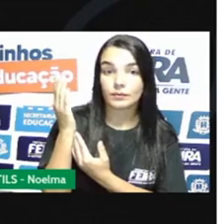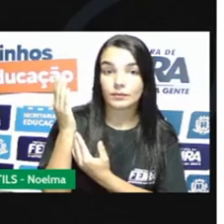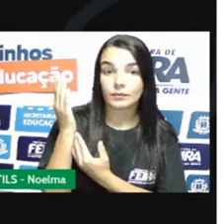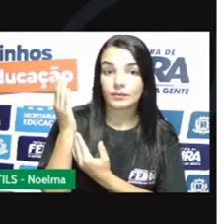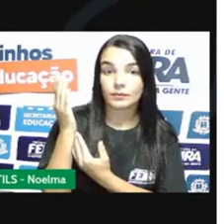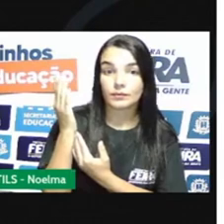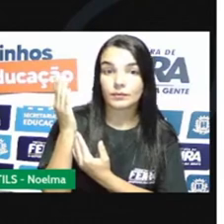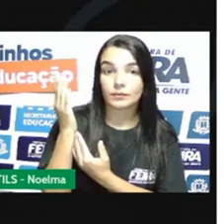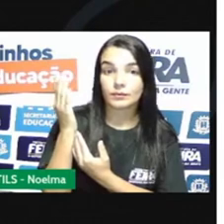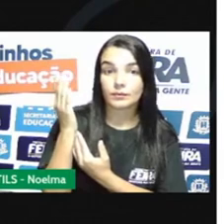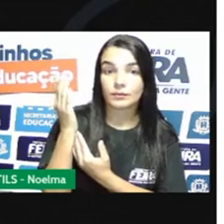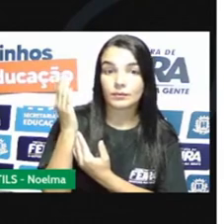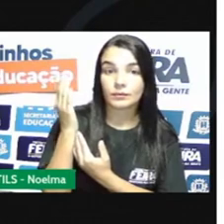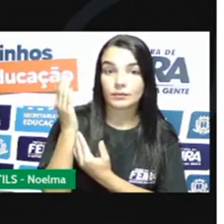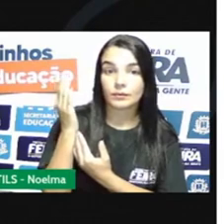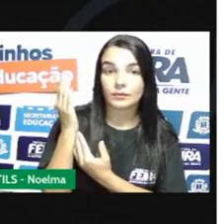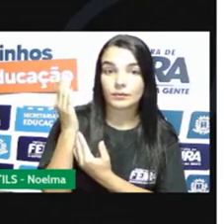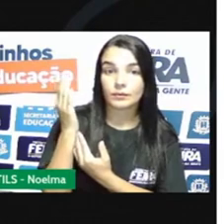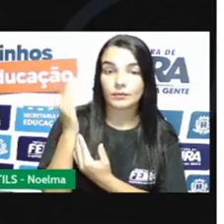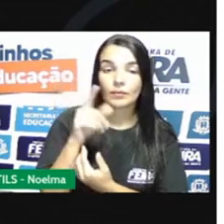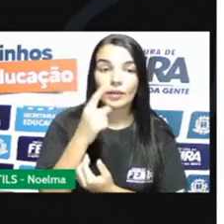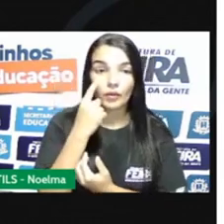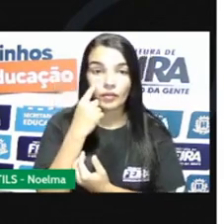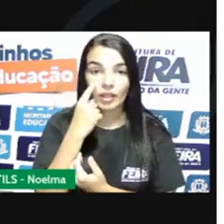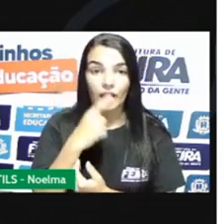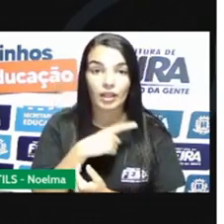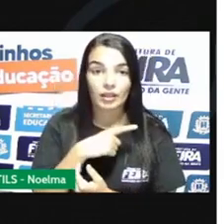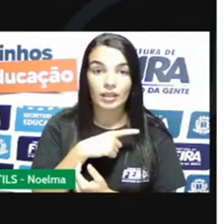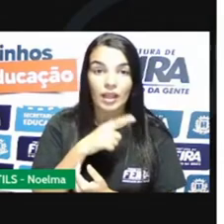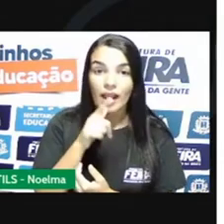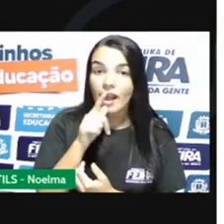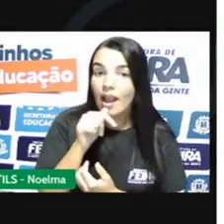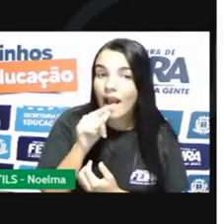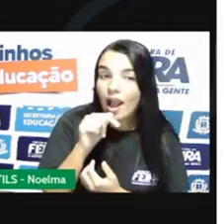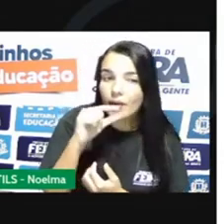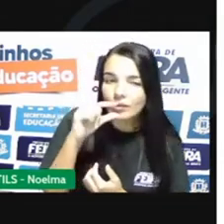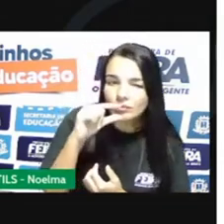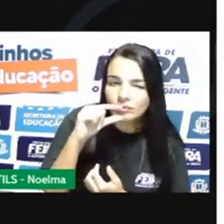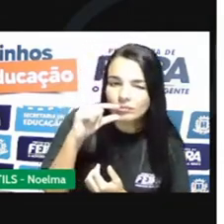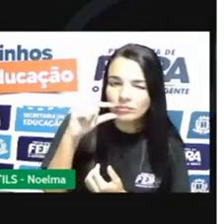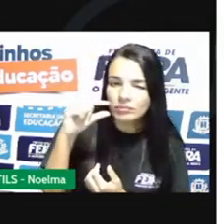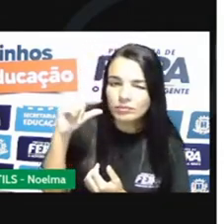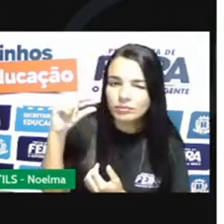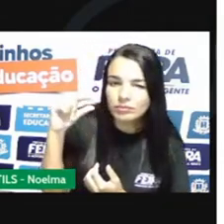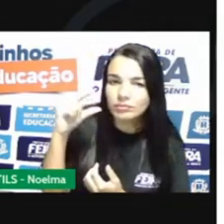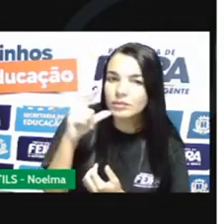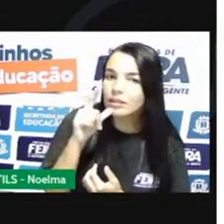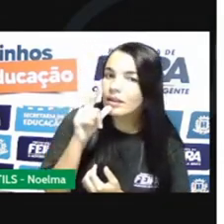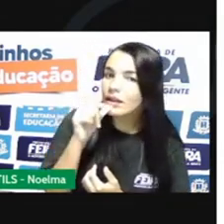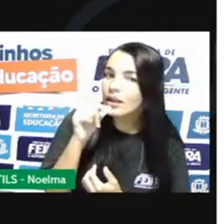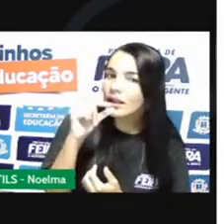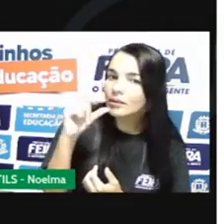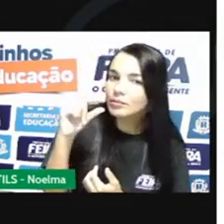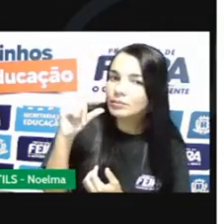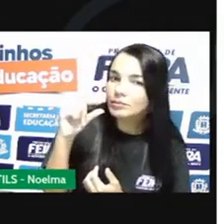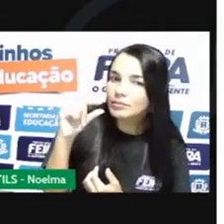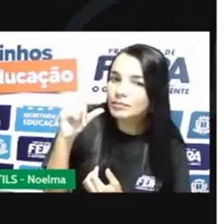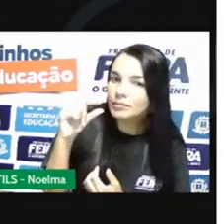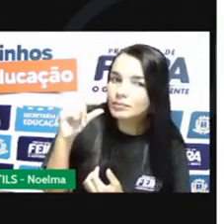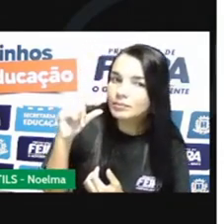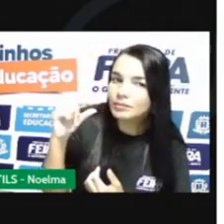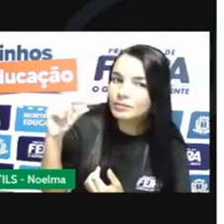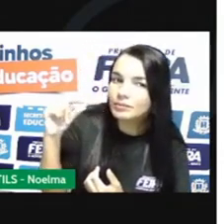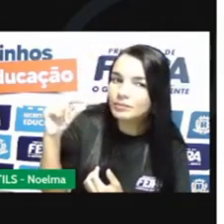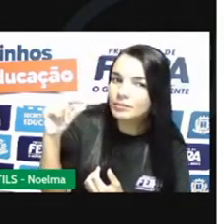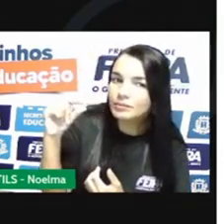Será que vocês conseguem ver onde está a água e onde está o óleo? A Pró tinha colocado só um pouquinho de água. A água está